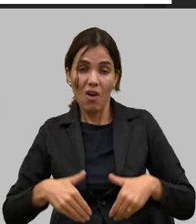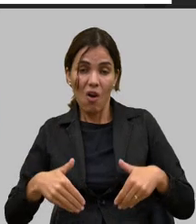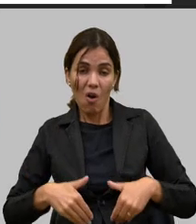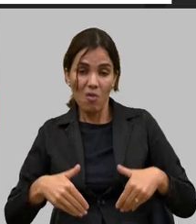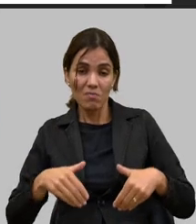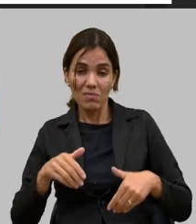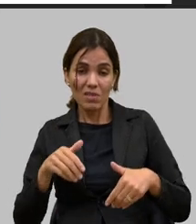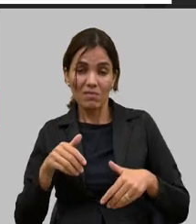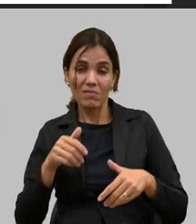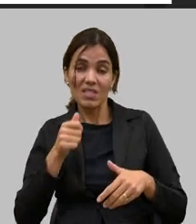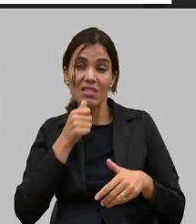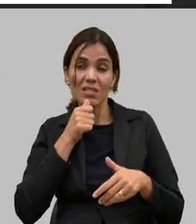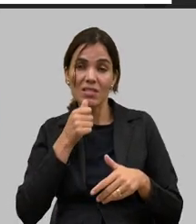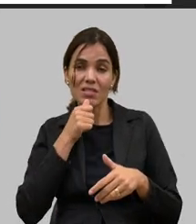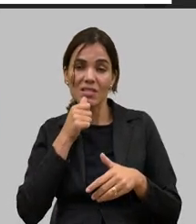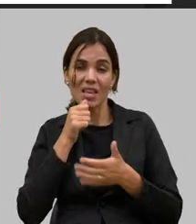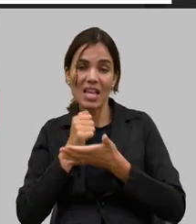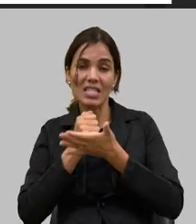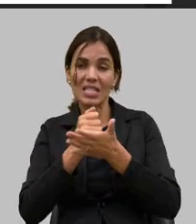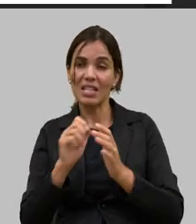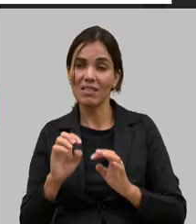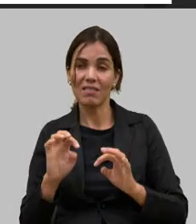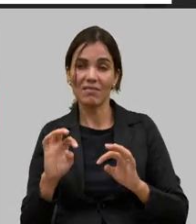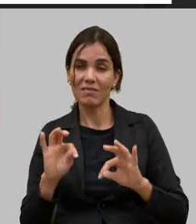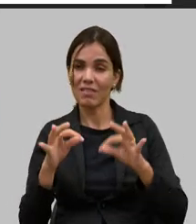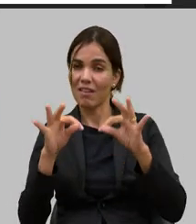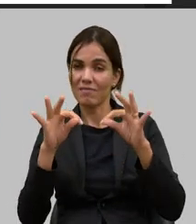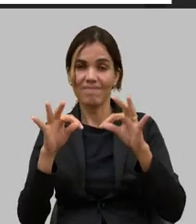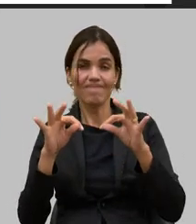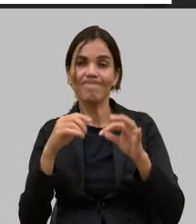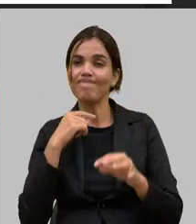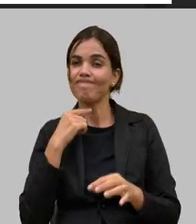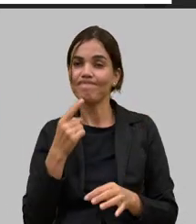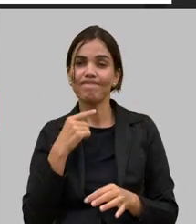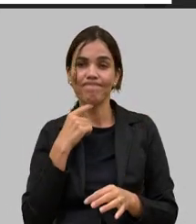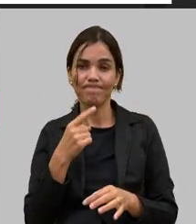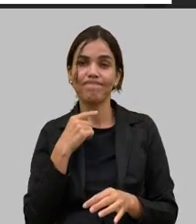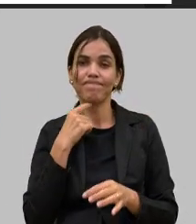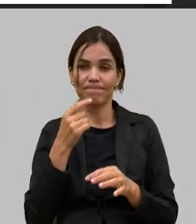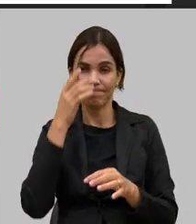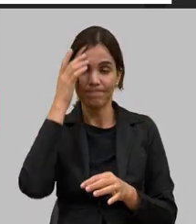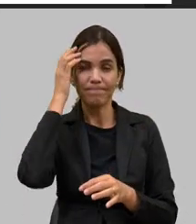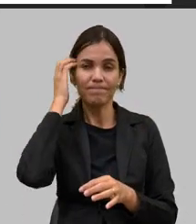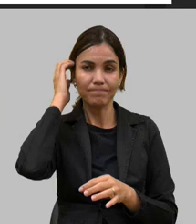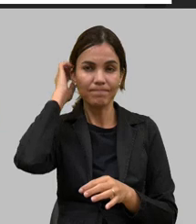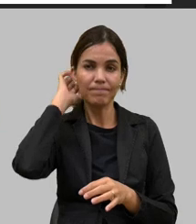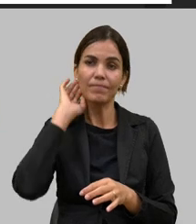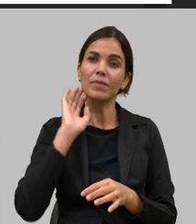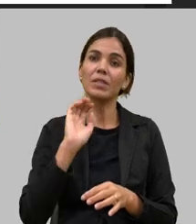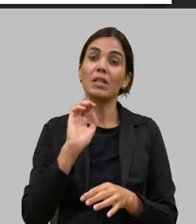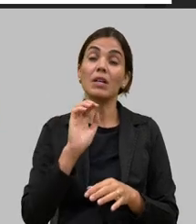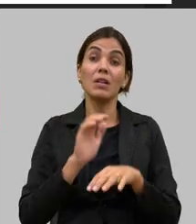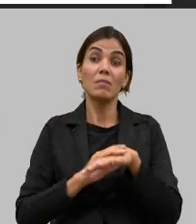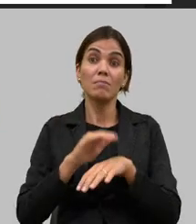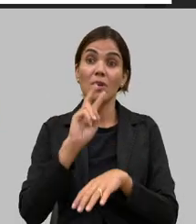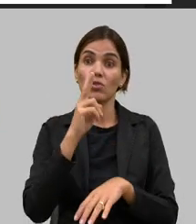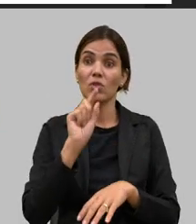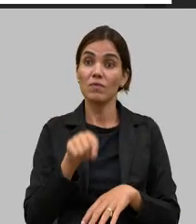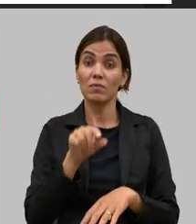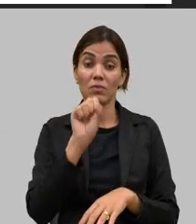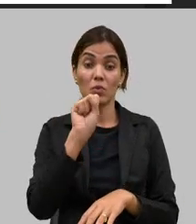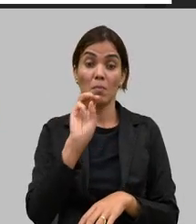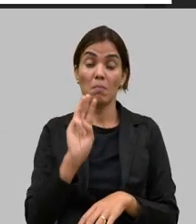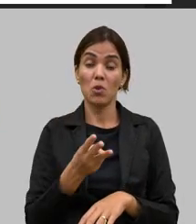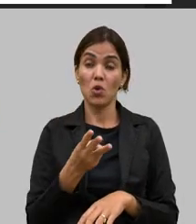mais isso ficou no passado então são 319 mil agricultores familiares atendidos mais de 2,8 milhões de atendimentos